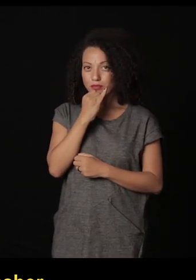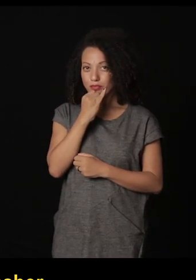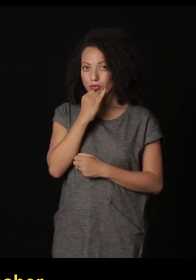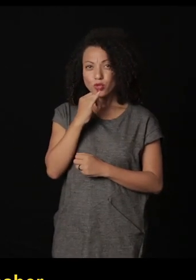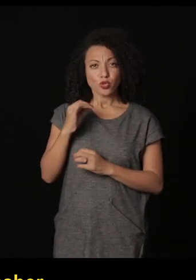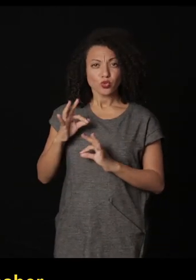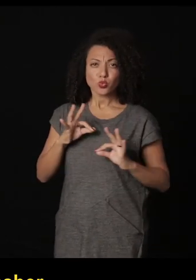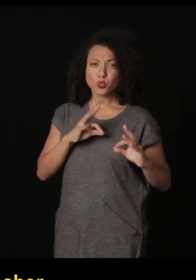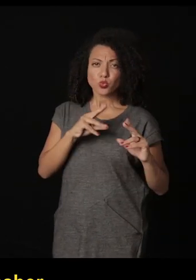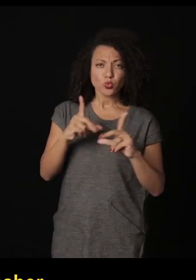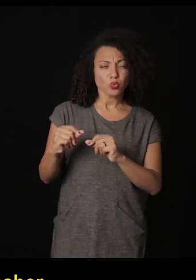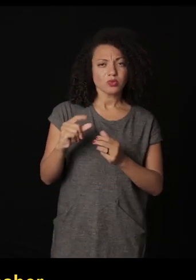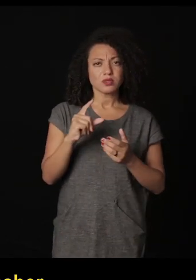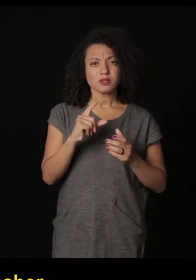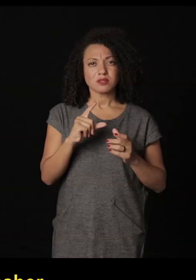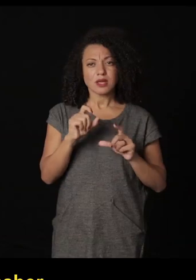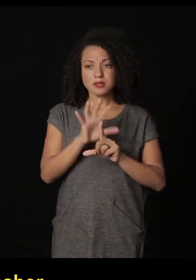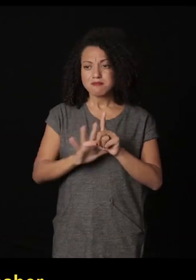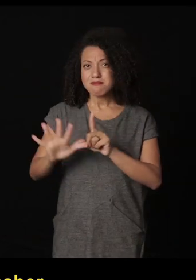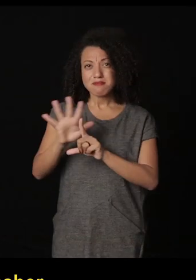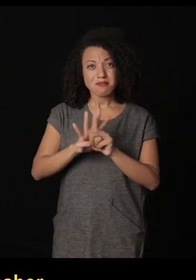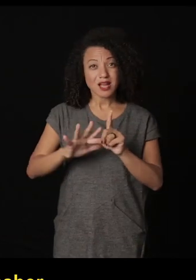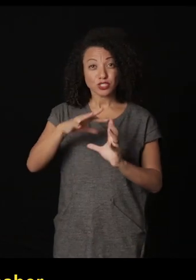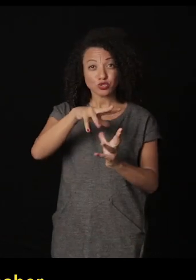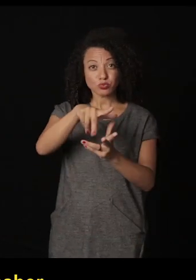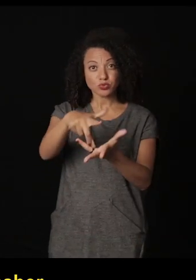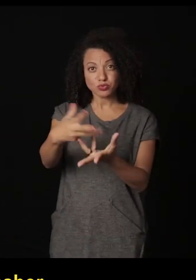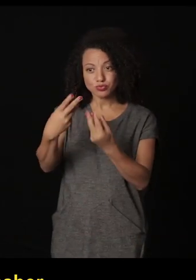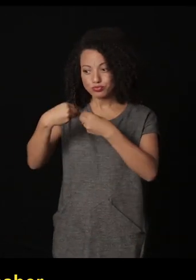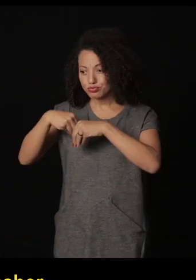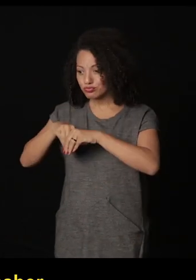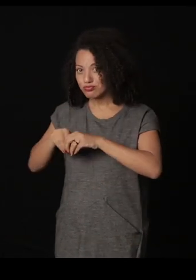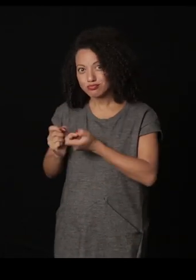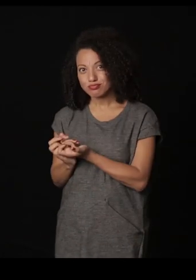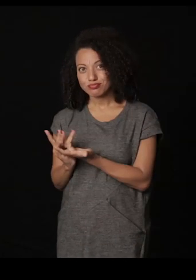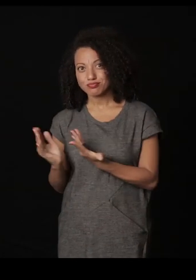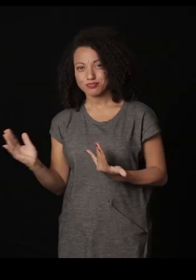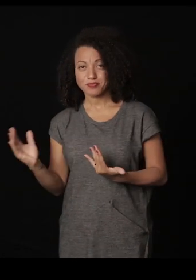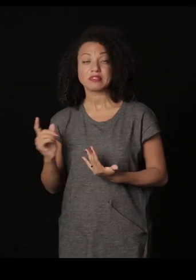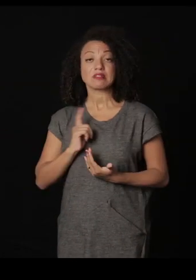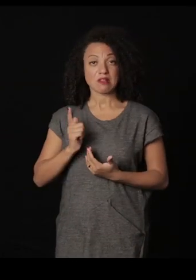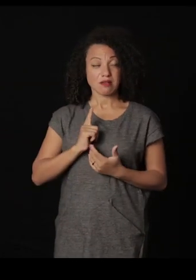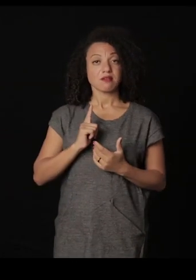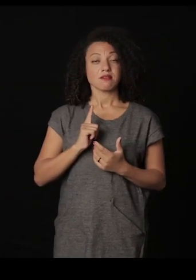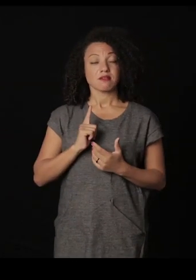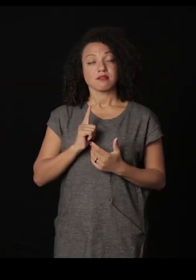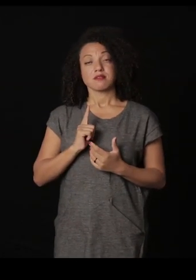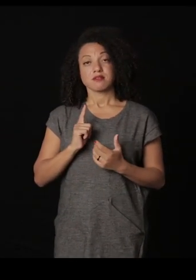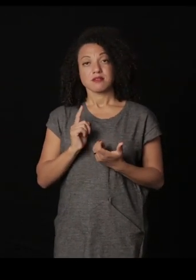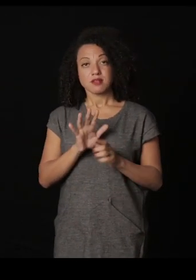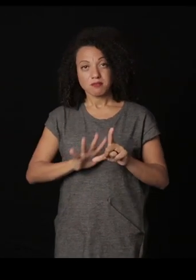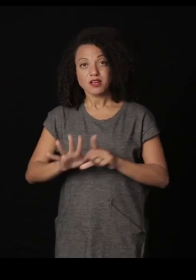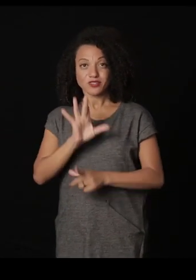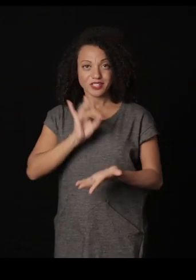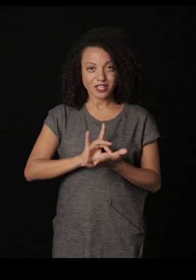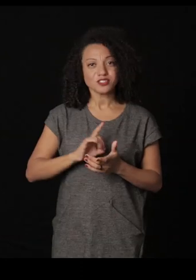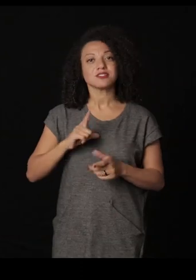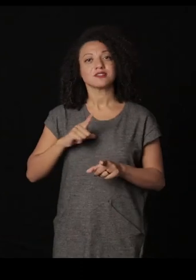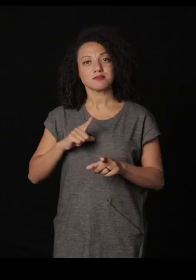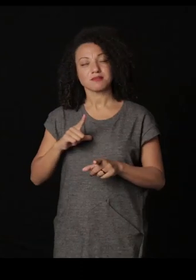arquivo onde pudesse encaber todas as imagens do mundo as imagens que existem e as que não existem